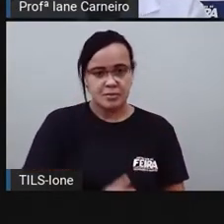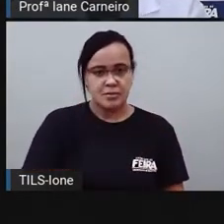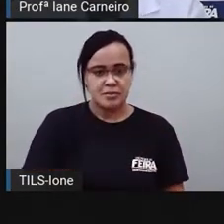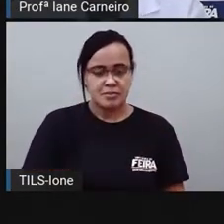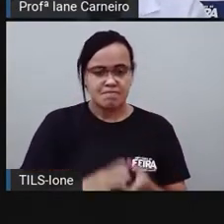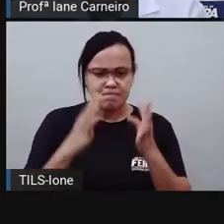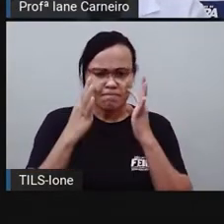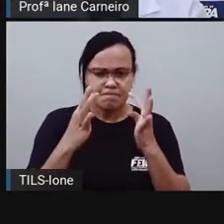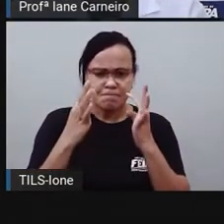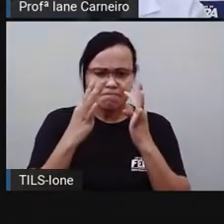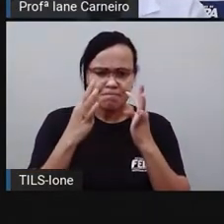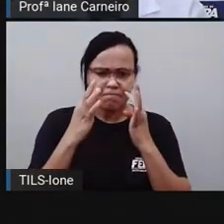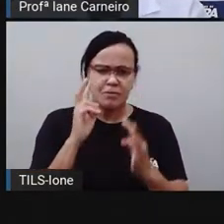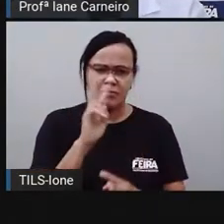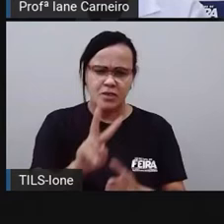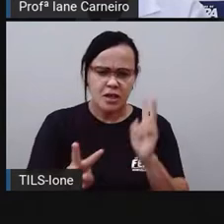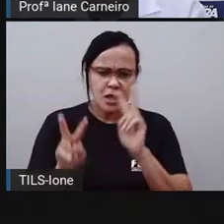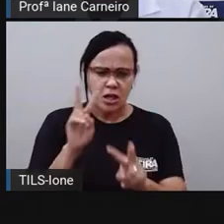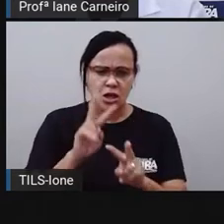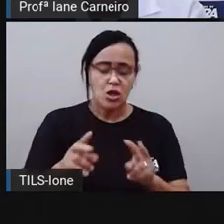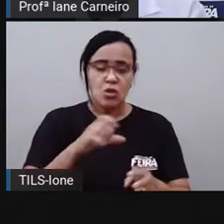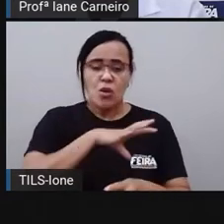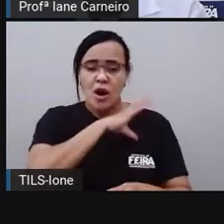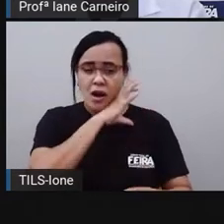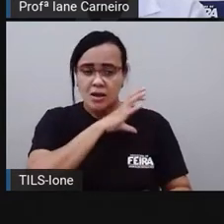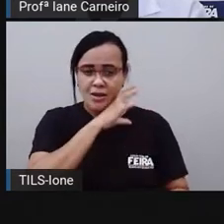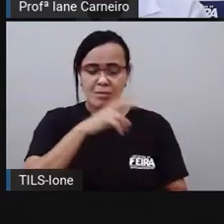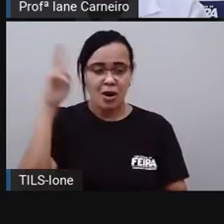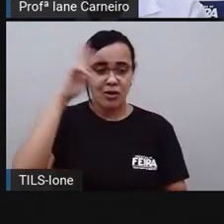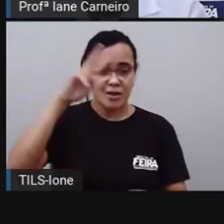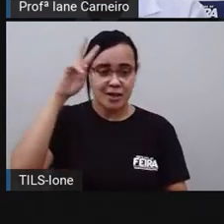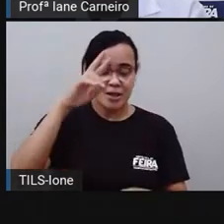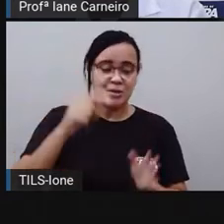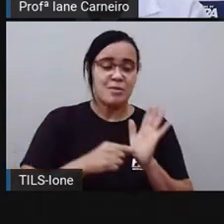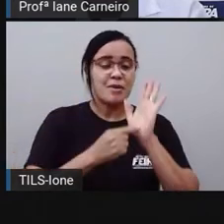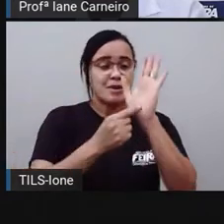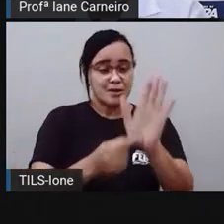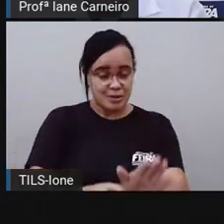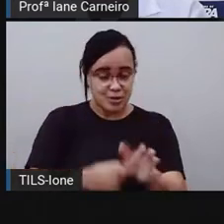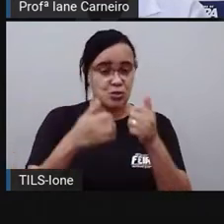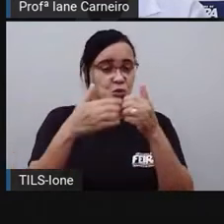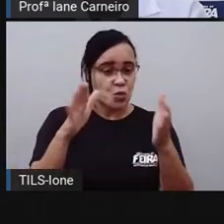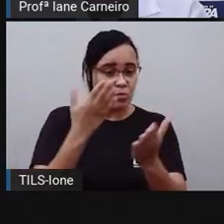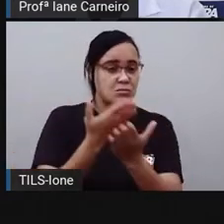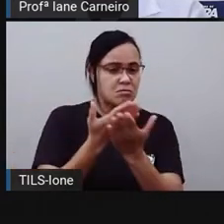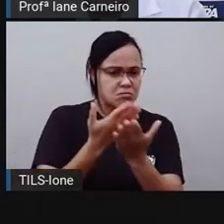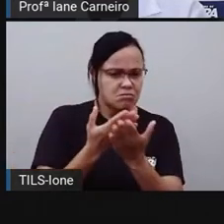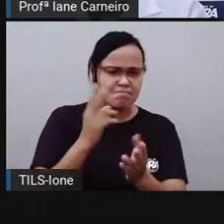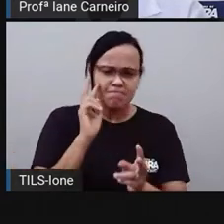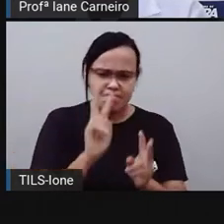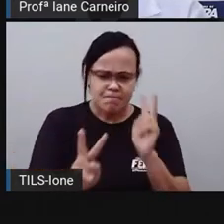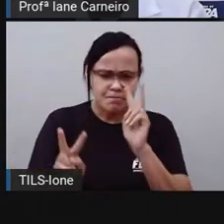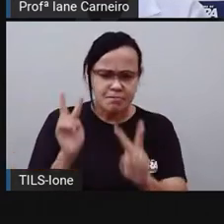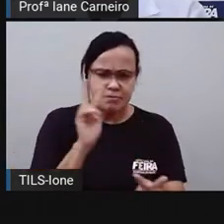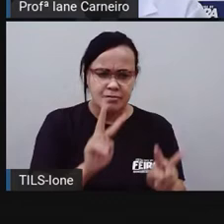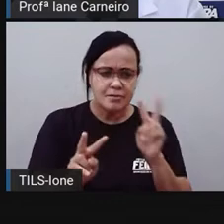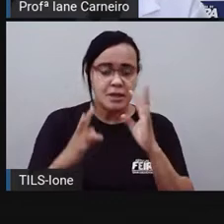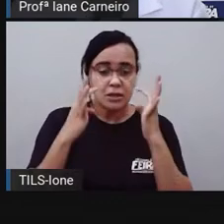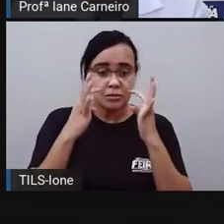Observando aqueles animais que a Pró mostrou para vocês lá no início da aula. Observando aqueles animais.